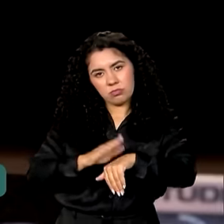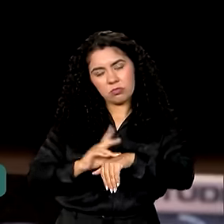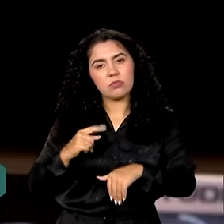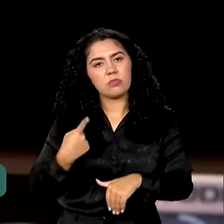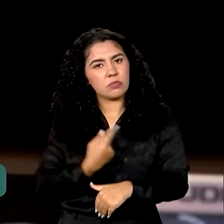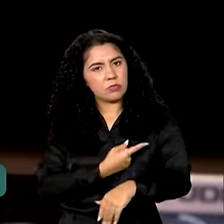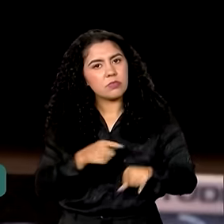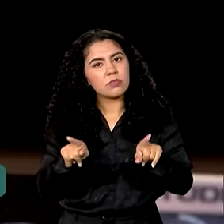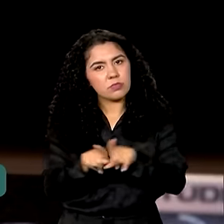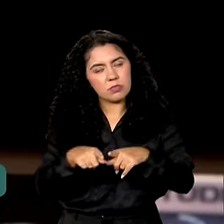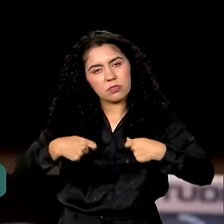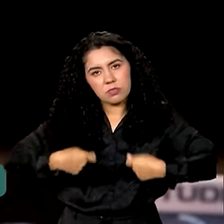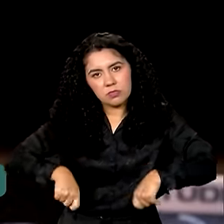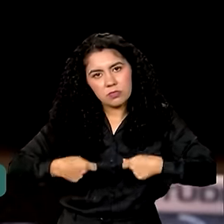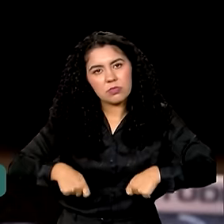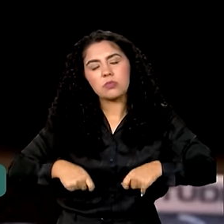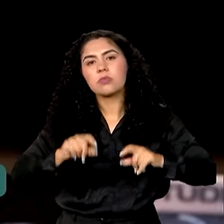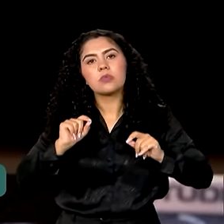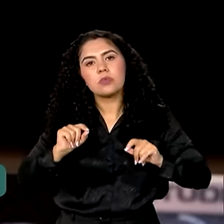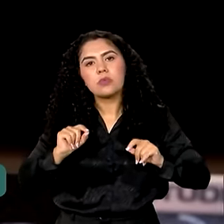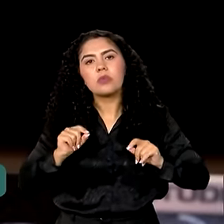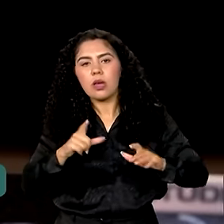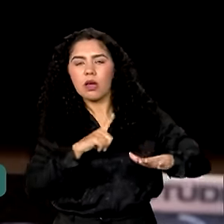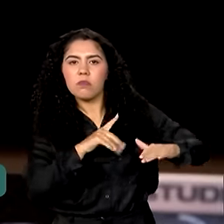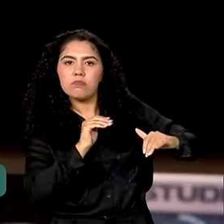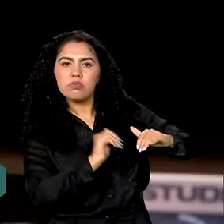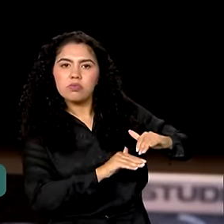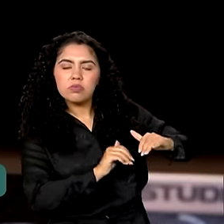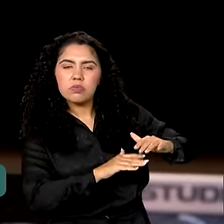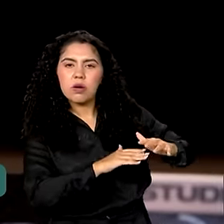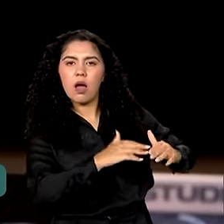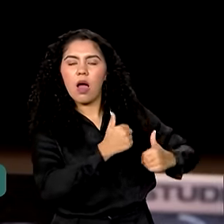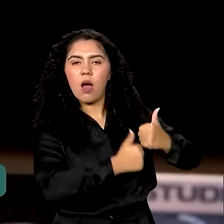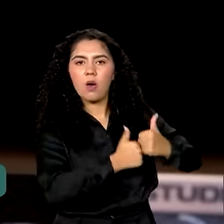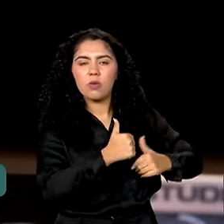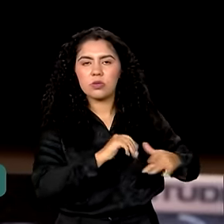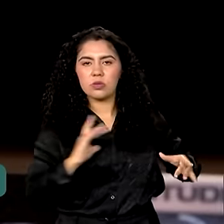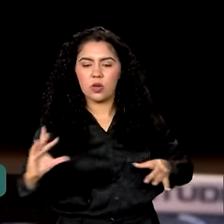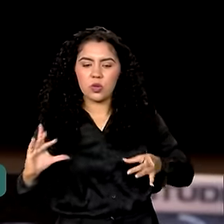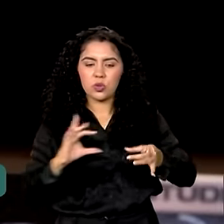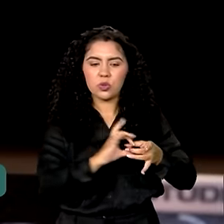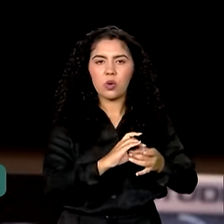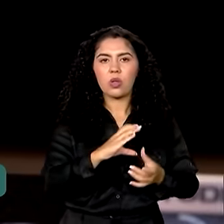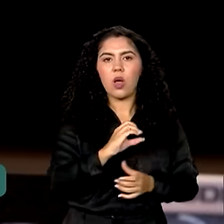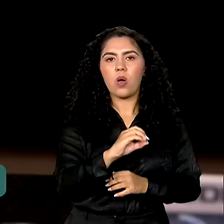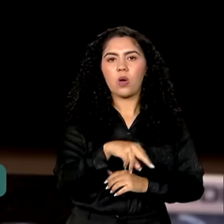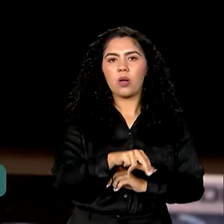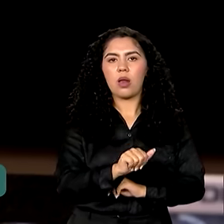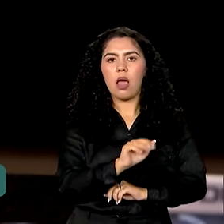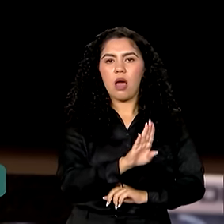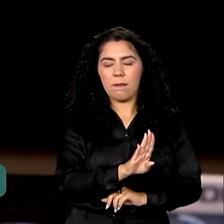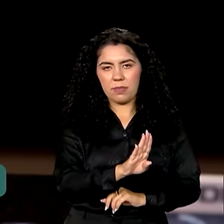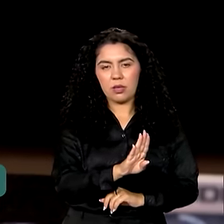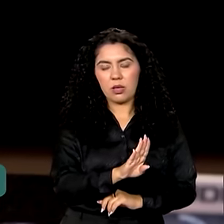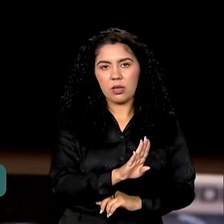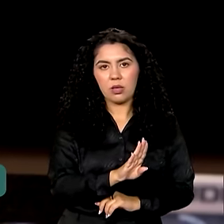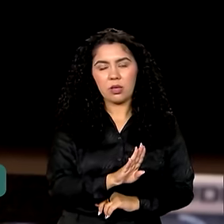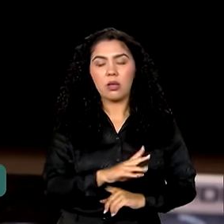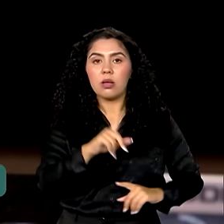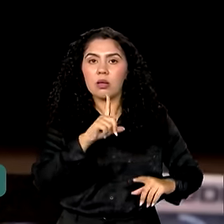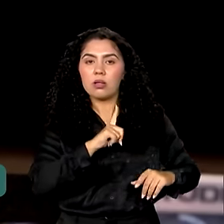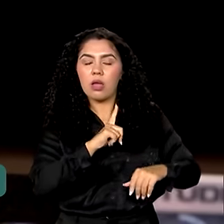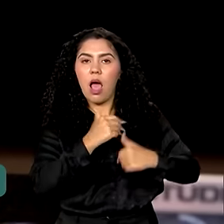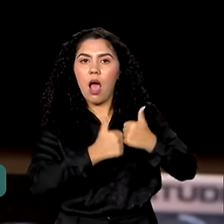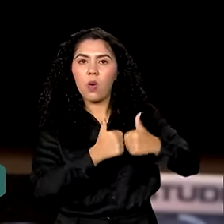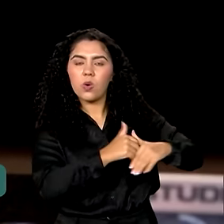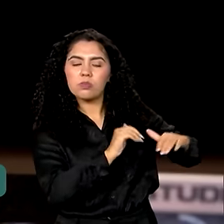também ter uma política de estoque de arroz via Conab, com o presidente Degar Preto, ter um estoque de arroz